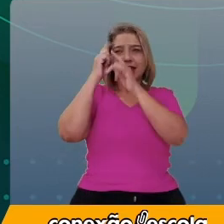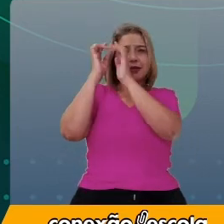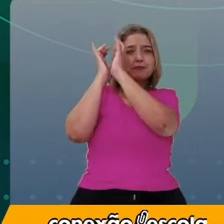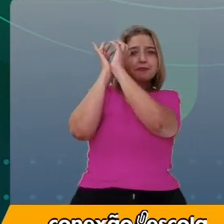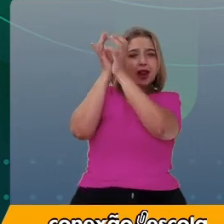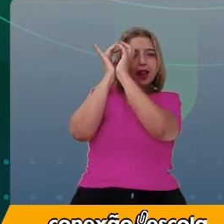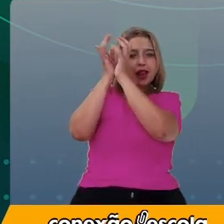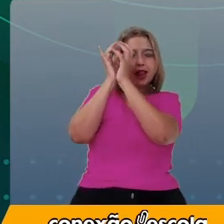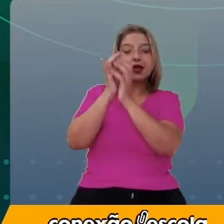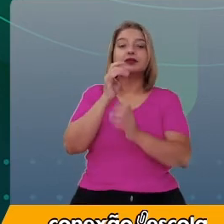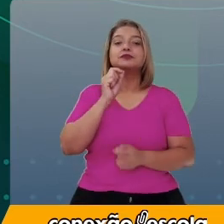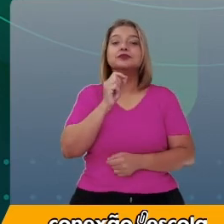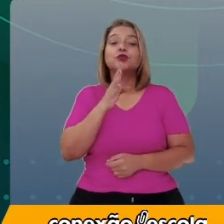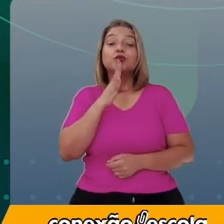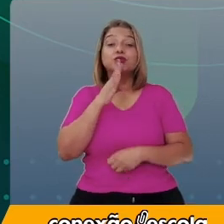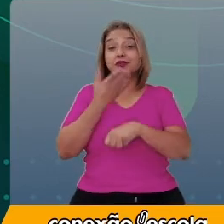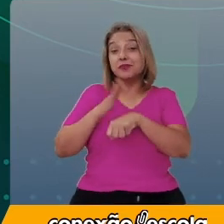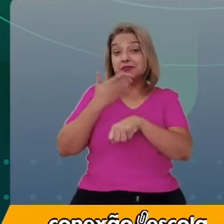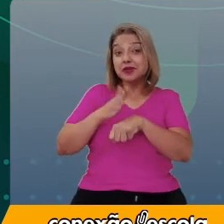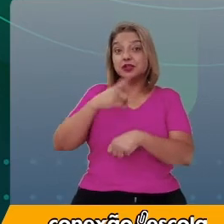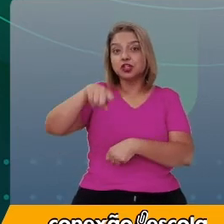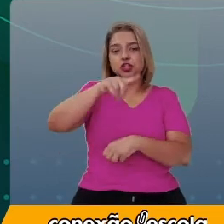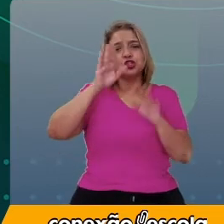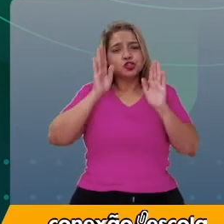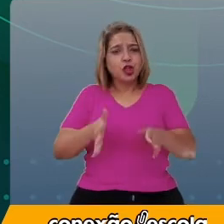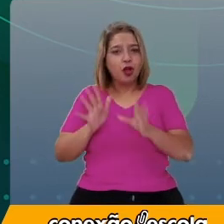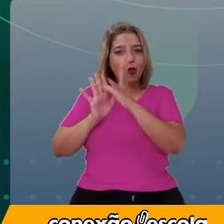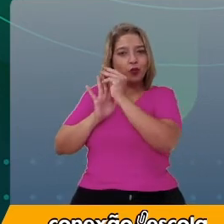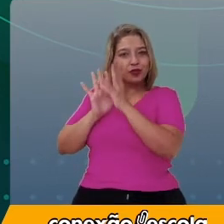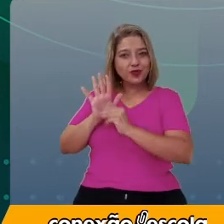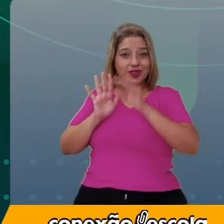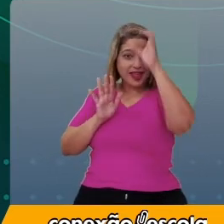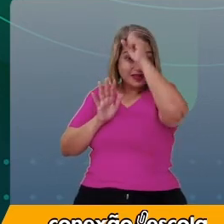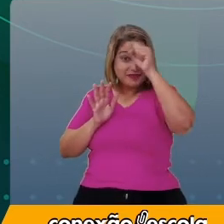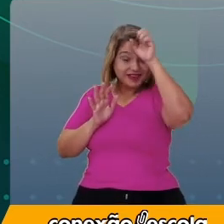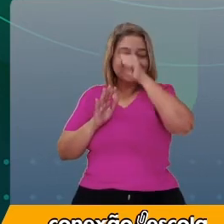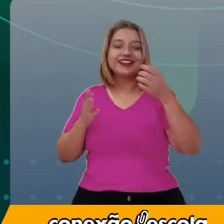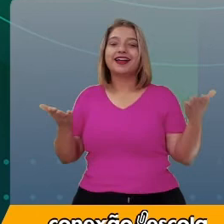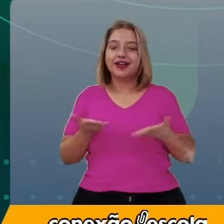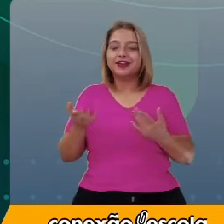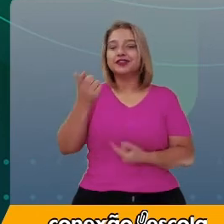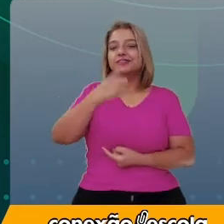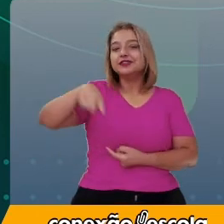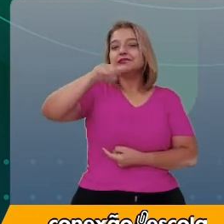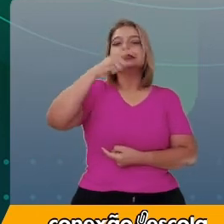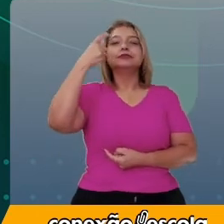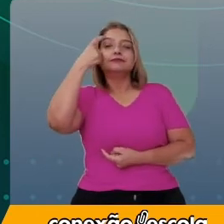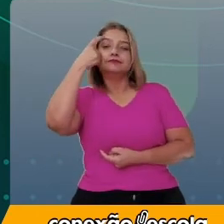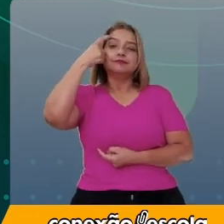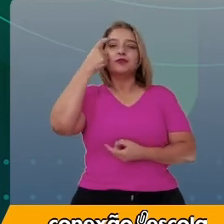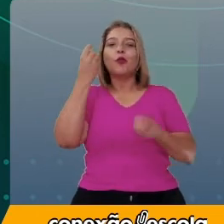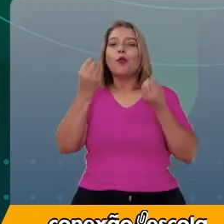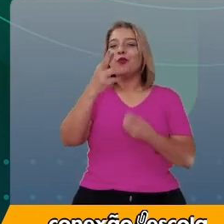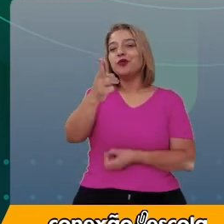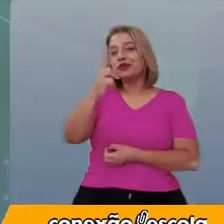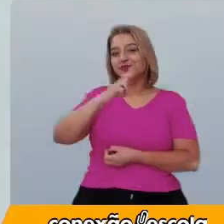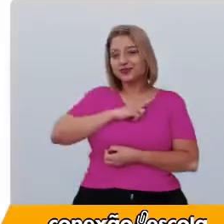reflexiva. Agora que você sabe um pouco mais sobre esse conteúdo, É hora de pensar e responder.